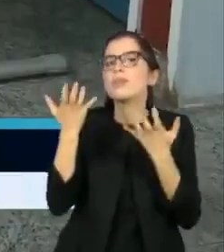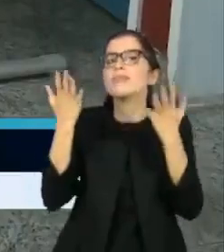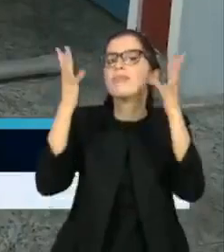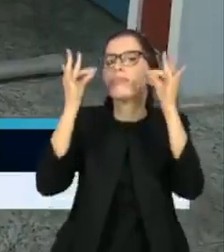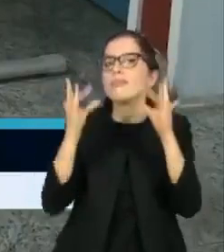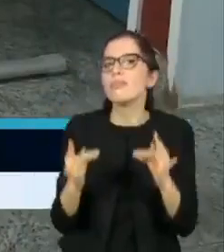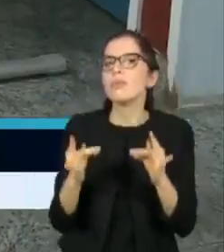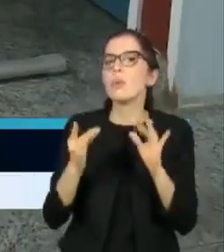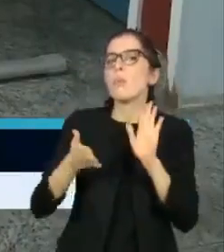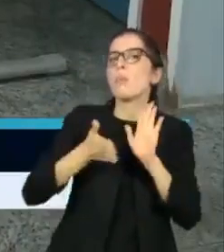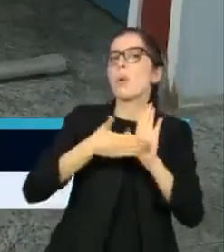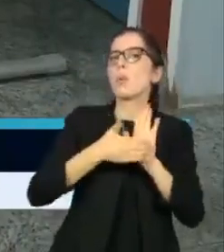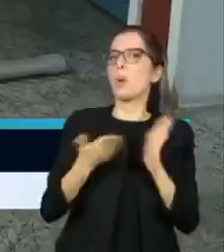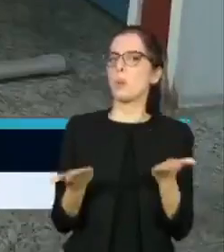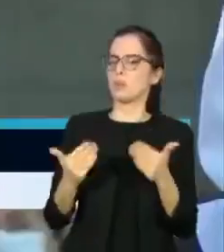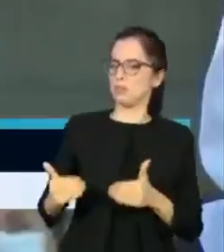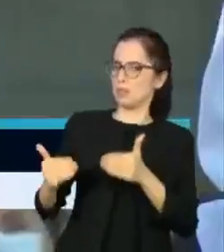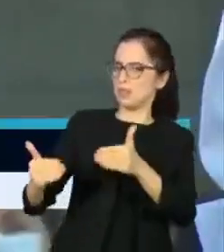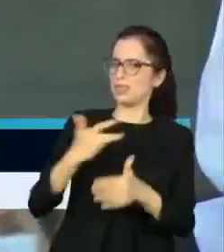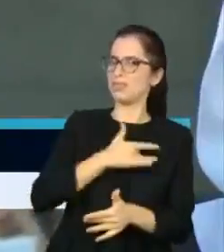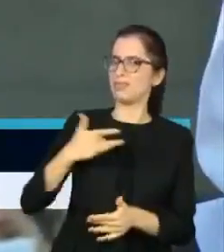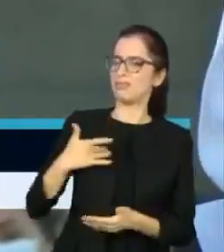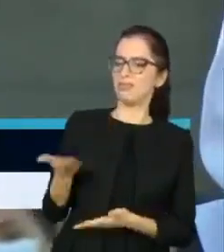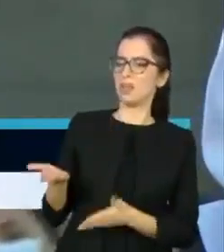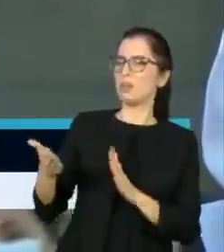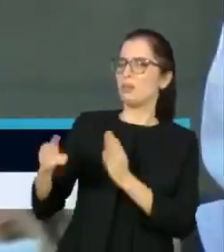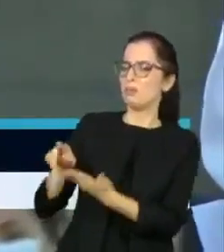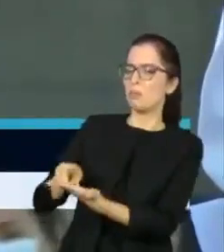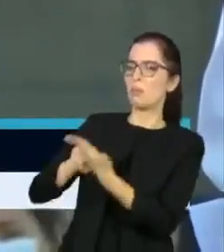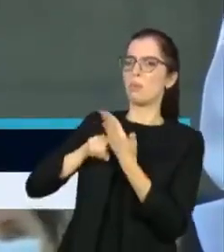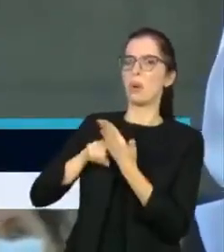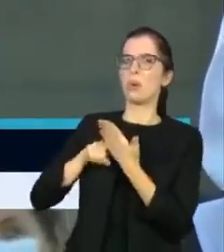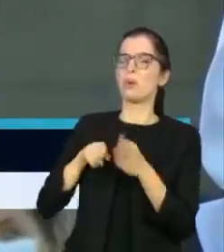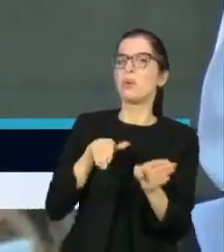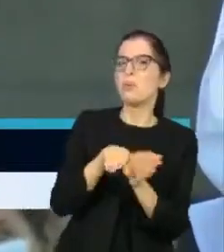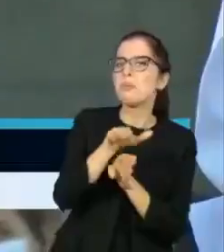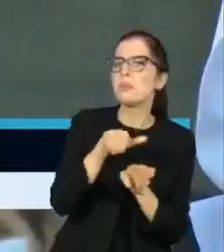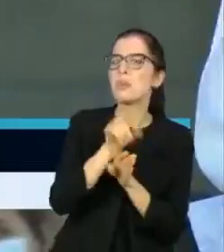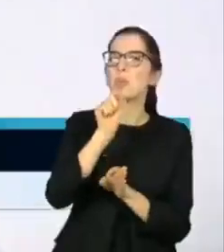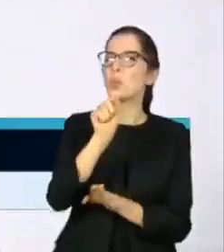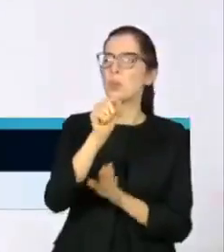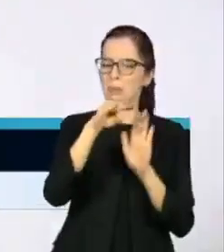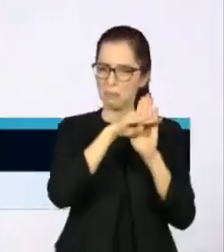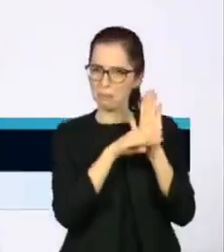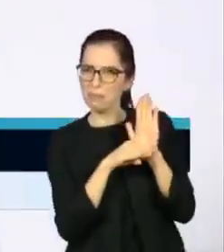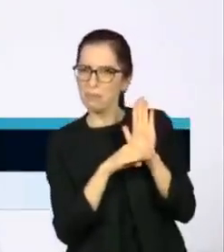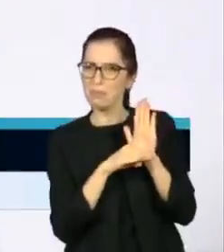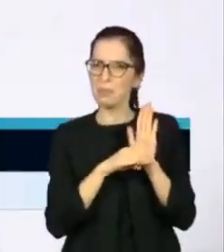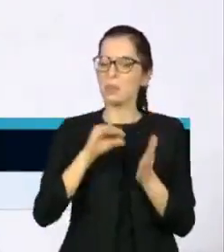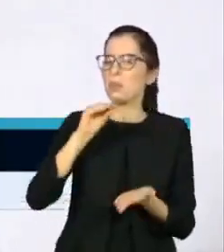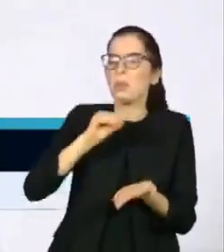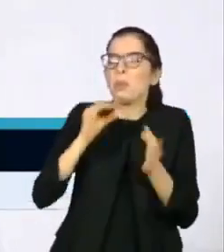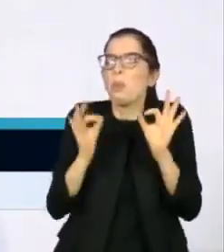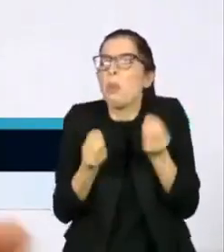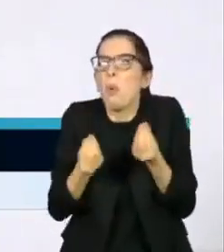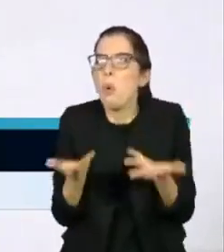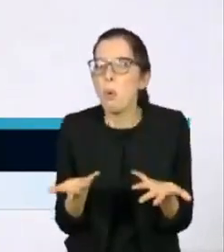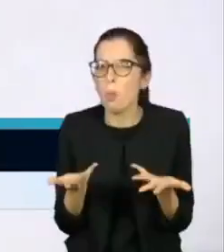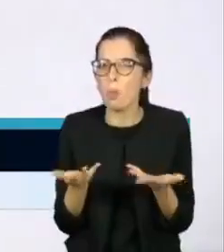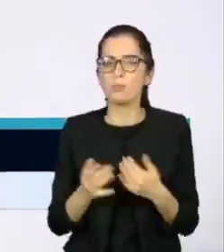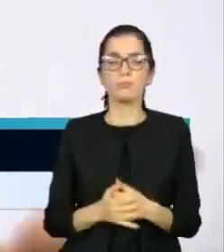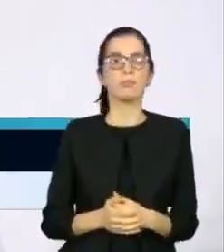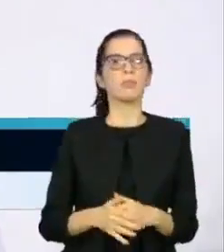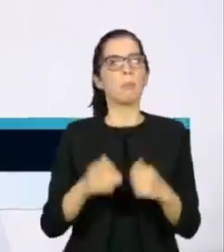Saúde e quando a Paz terá divulgar a orientação ou regras oficiais sobre essa nova diretriz. É necessário um protocolo, um novo